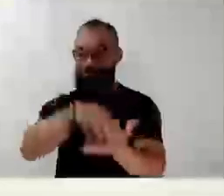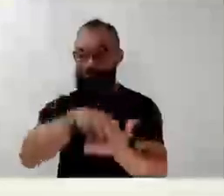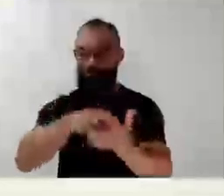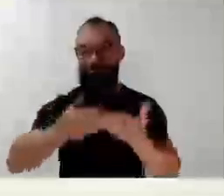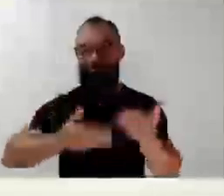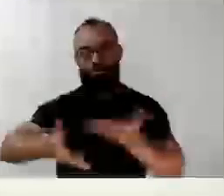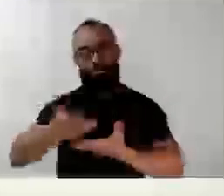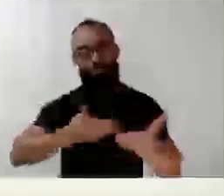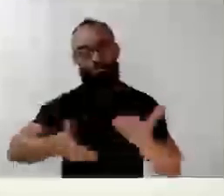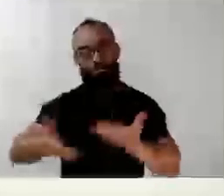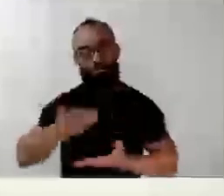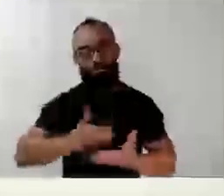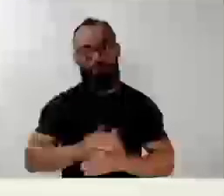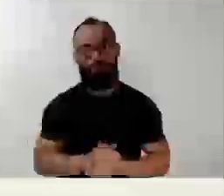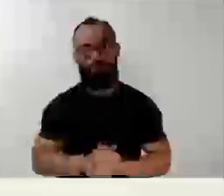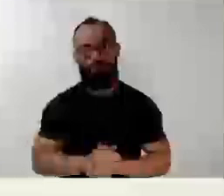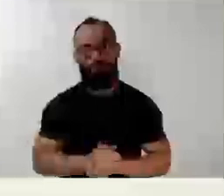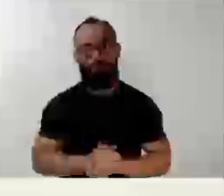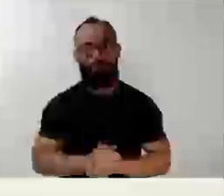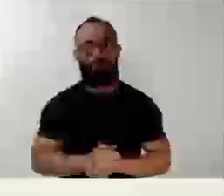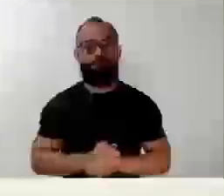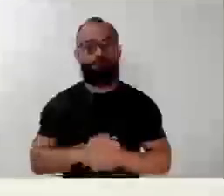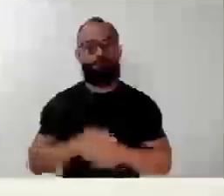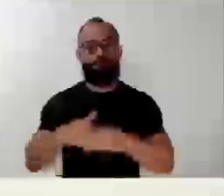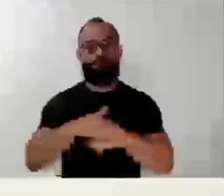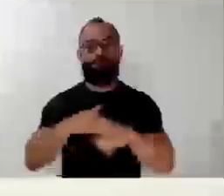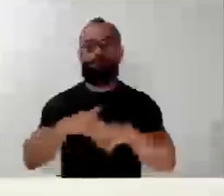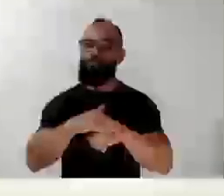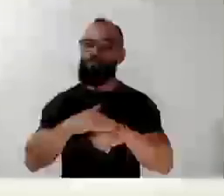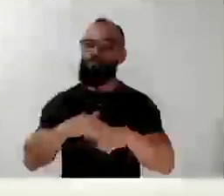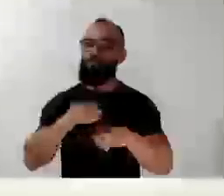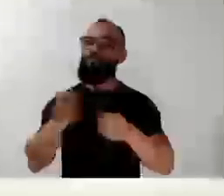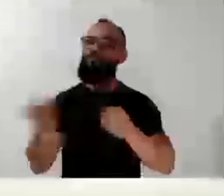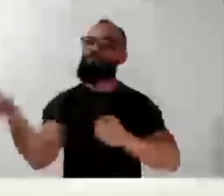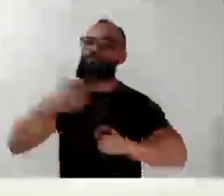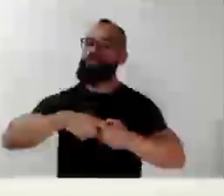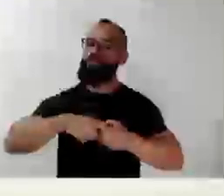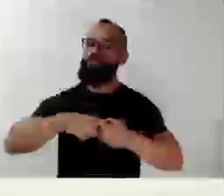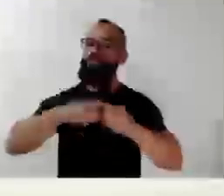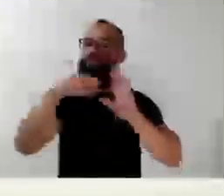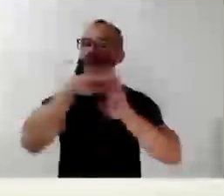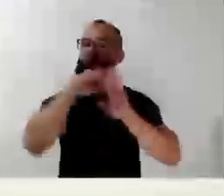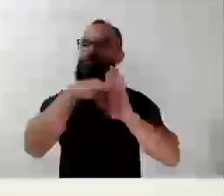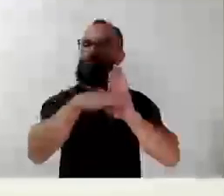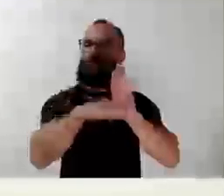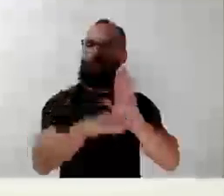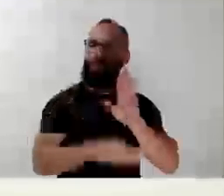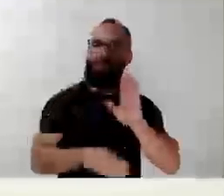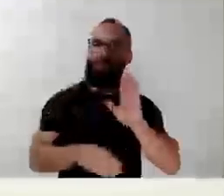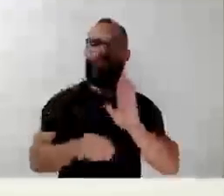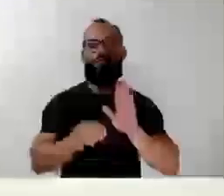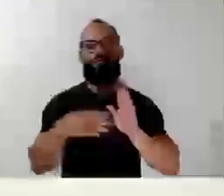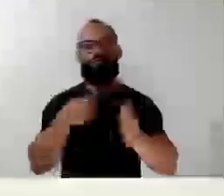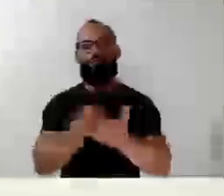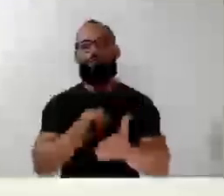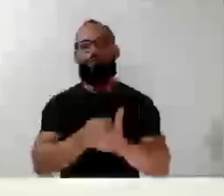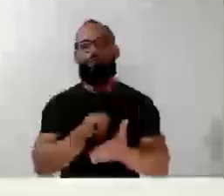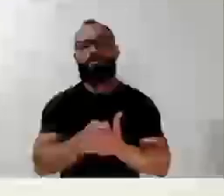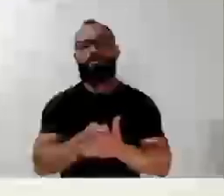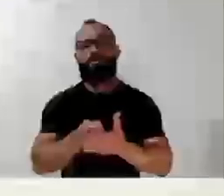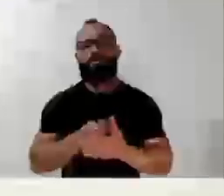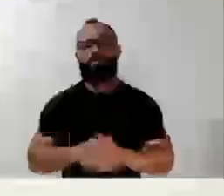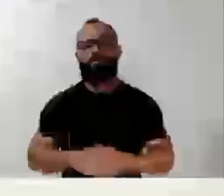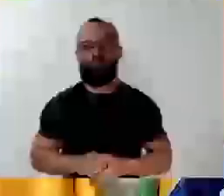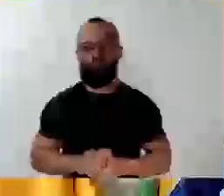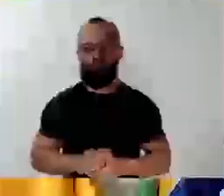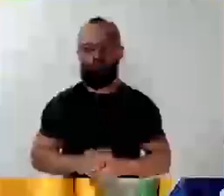Com a sua volta, vou começar com o vereador Douglas, vamos retomar as nossas pautas e vamos fazer as cobranças devidas. Obrigado, vereadora.